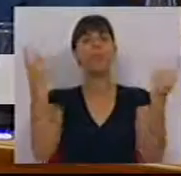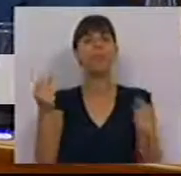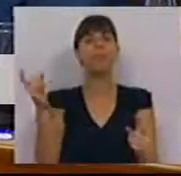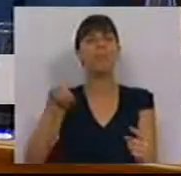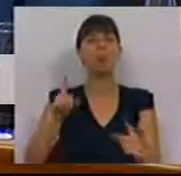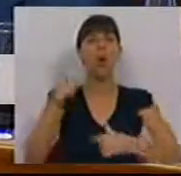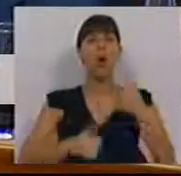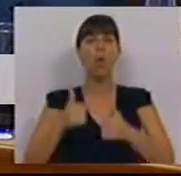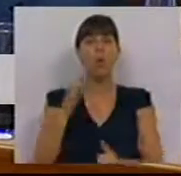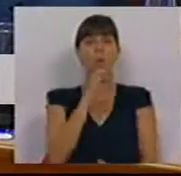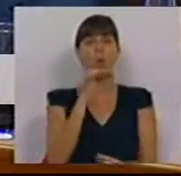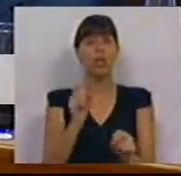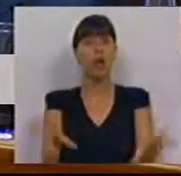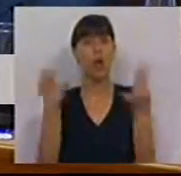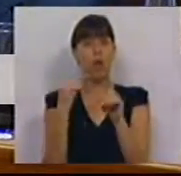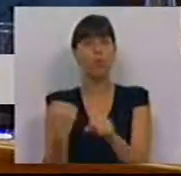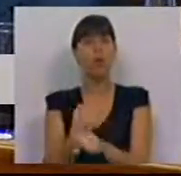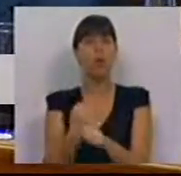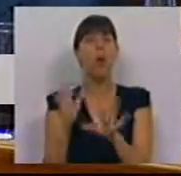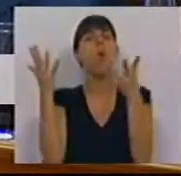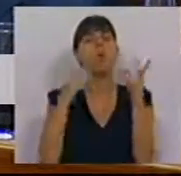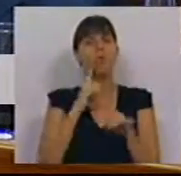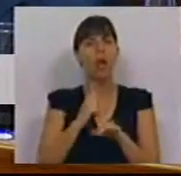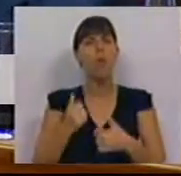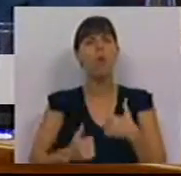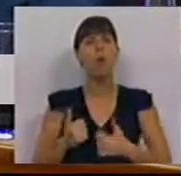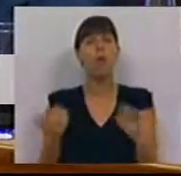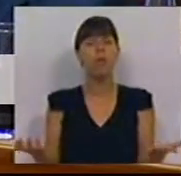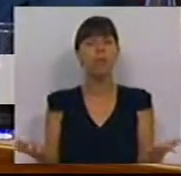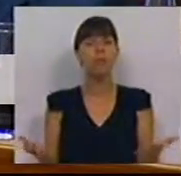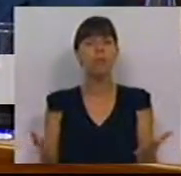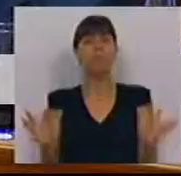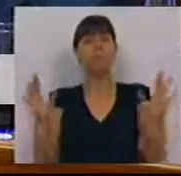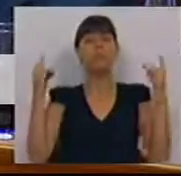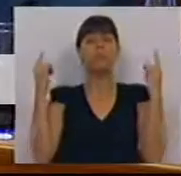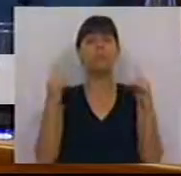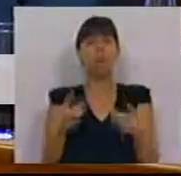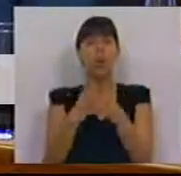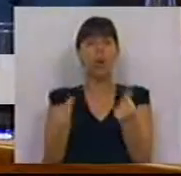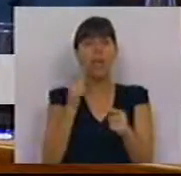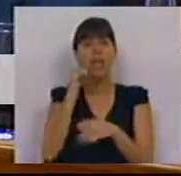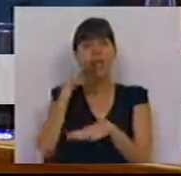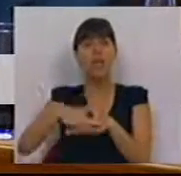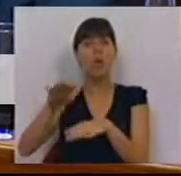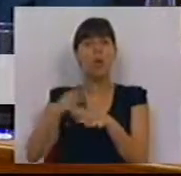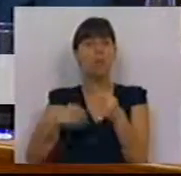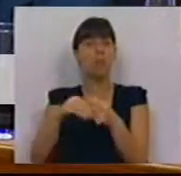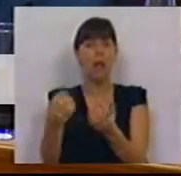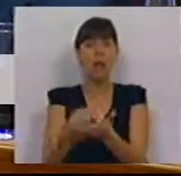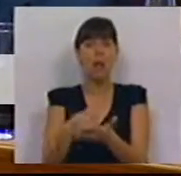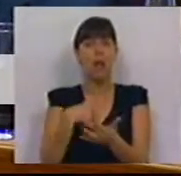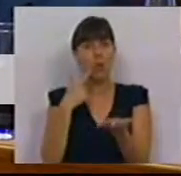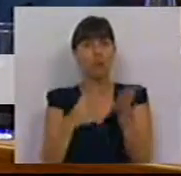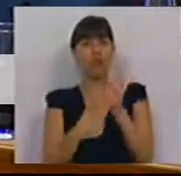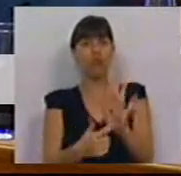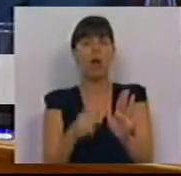várias vezes o concurso para 400 novos funcionários onde é que está isso ora só com materiais que saíram não acrescenta nada como já lhe